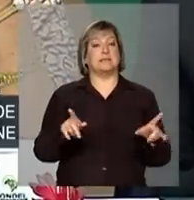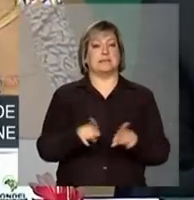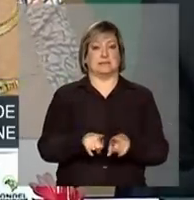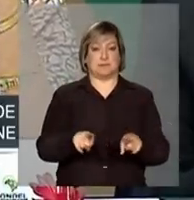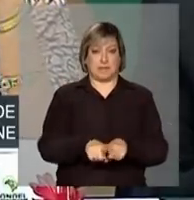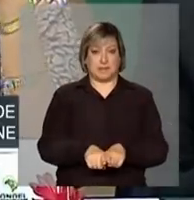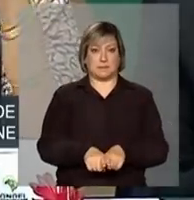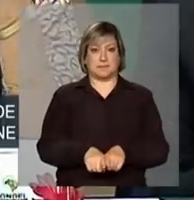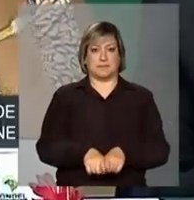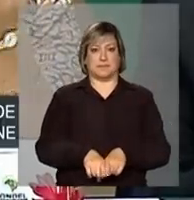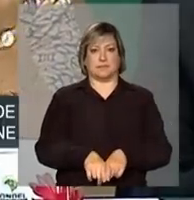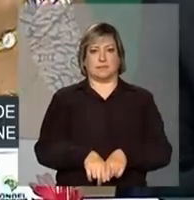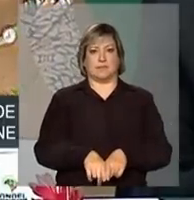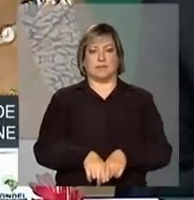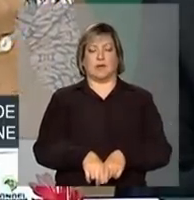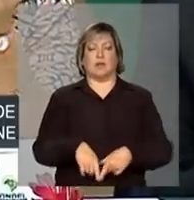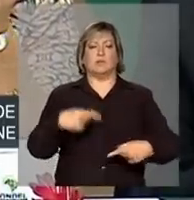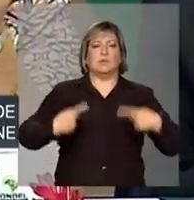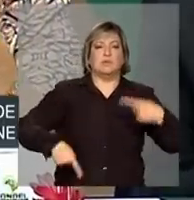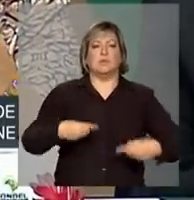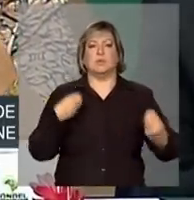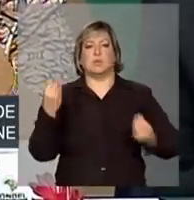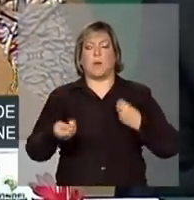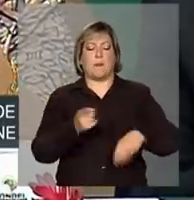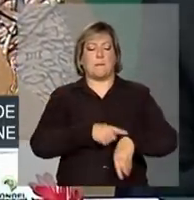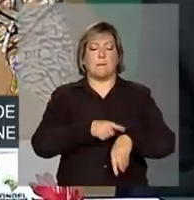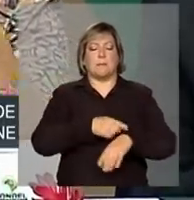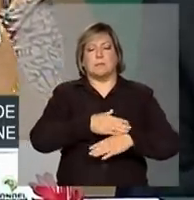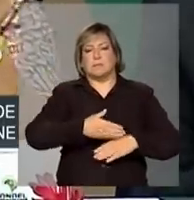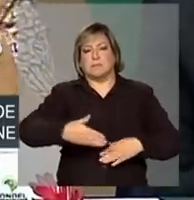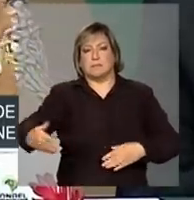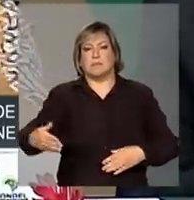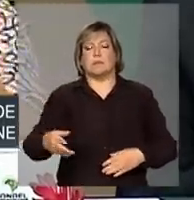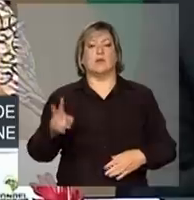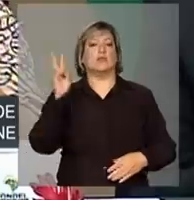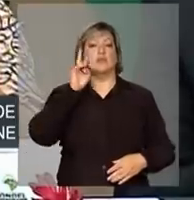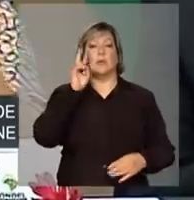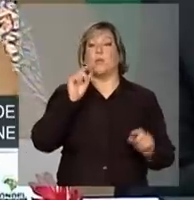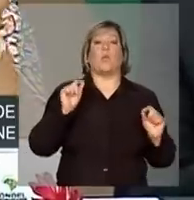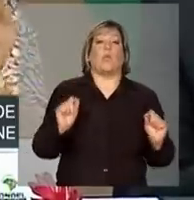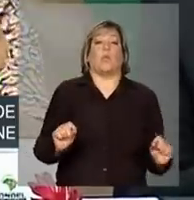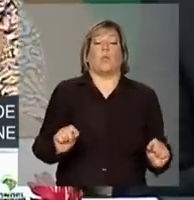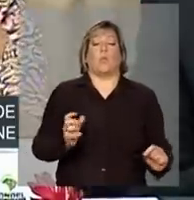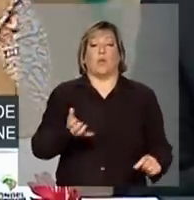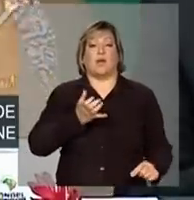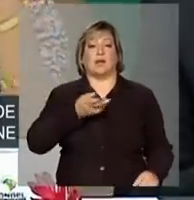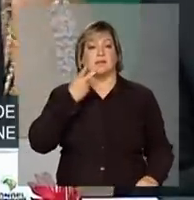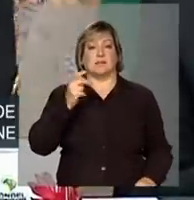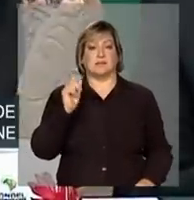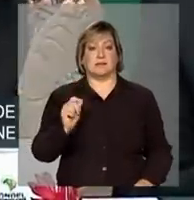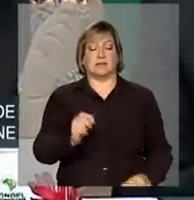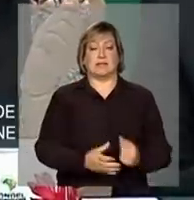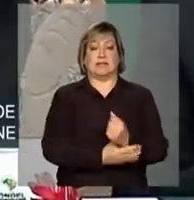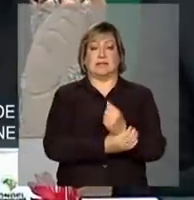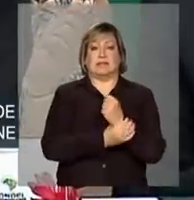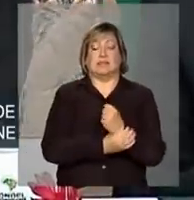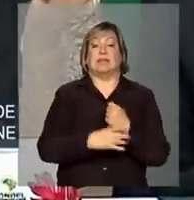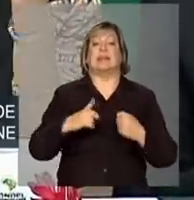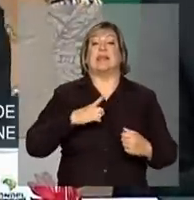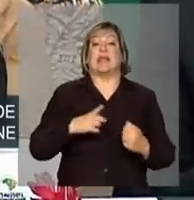uma discussão de médio prazo a respeito do que significa ter segurança